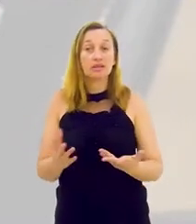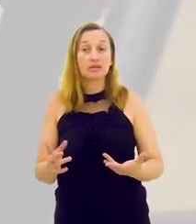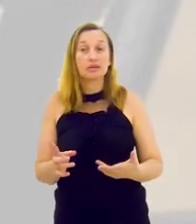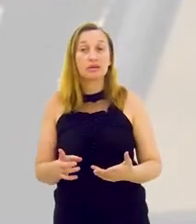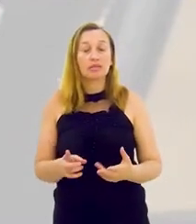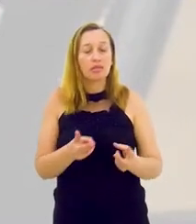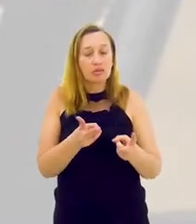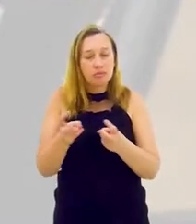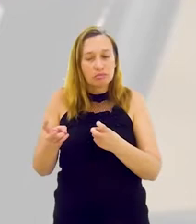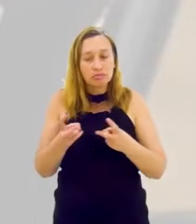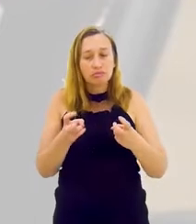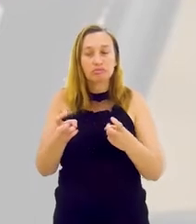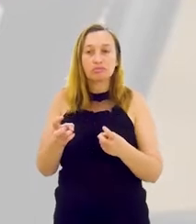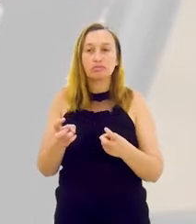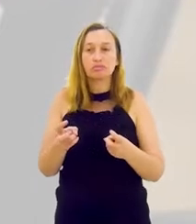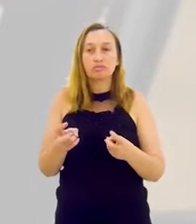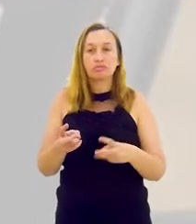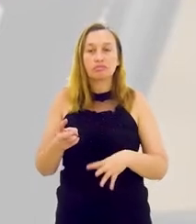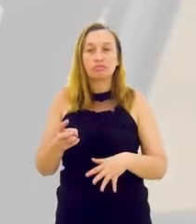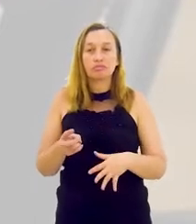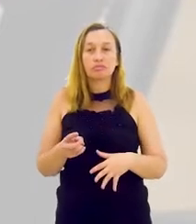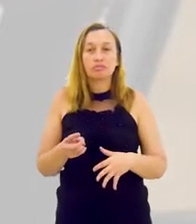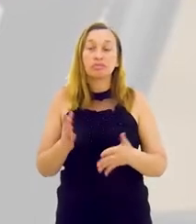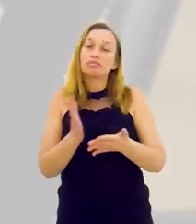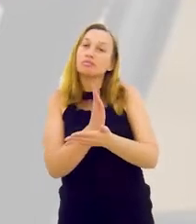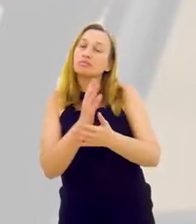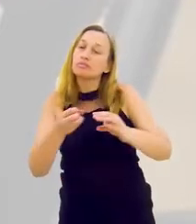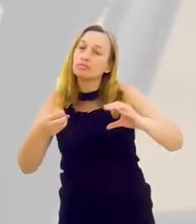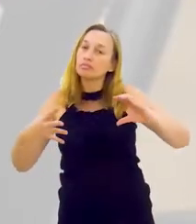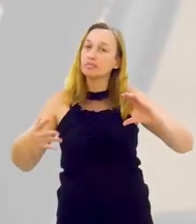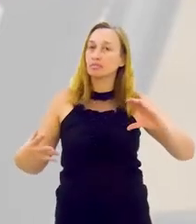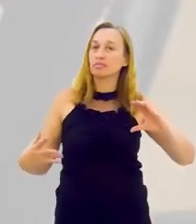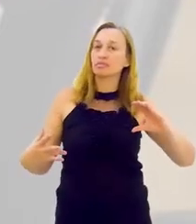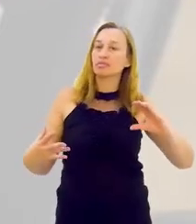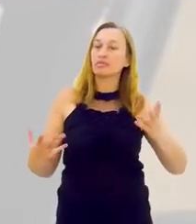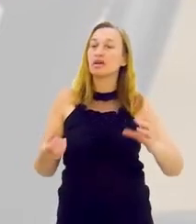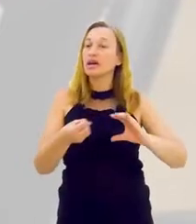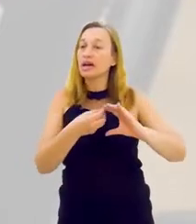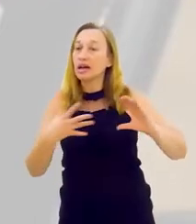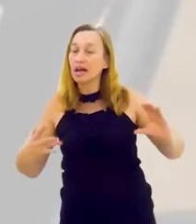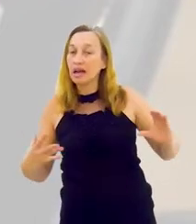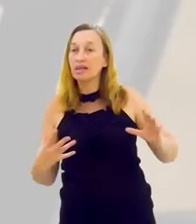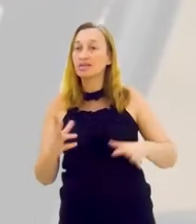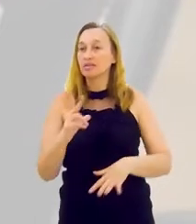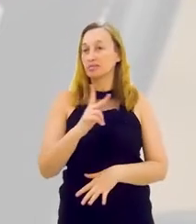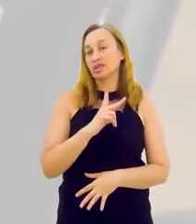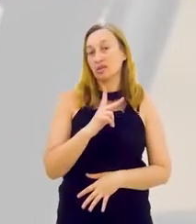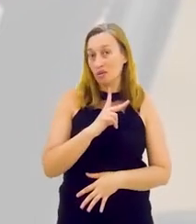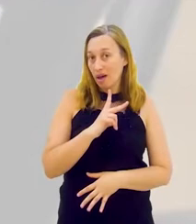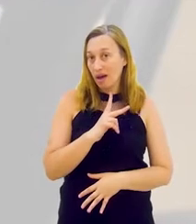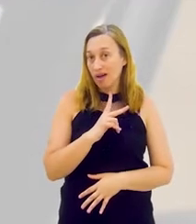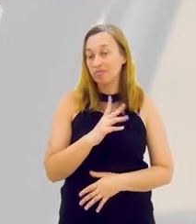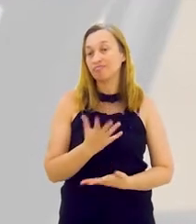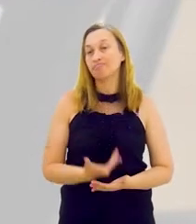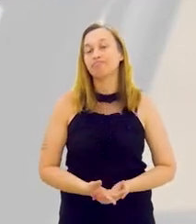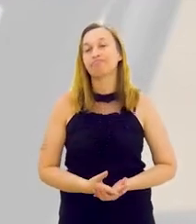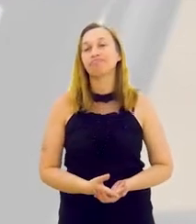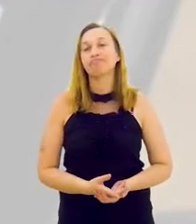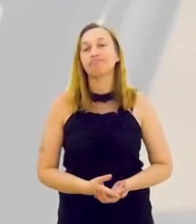E, a partir daí, você identificar aquelas que têm algumas características. Características individuais,